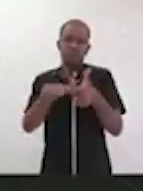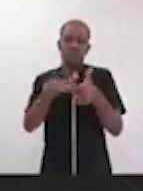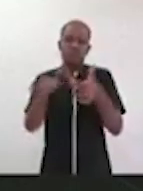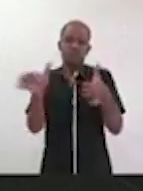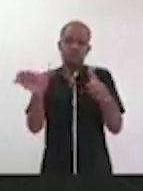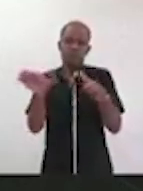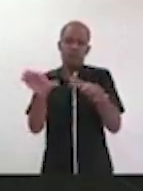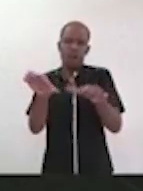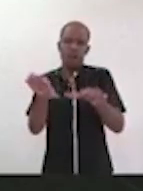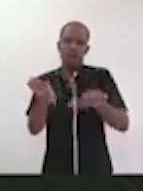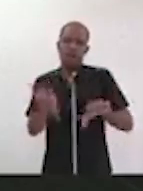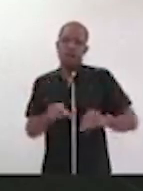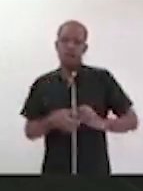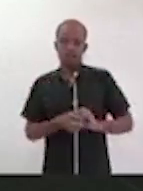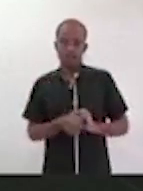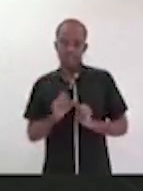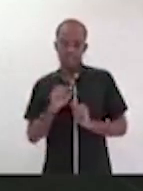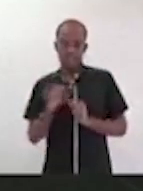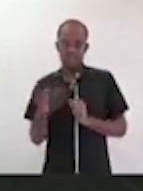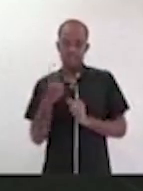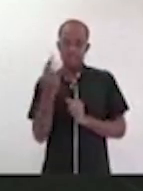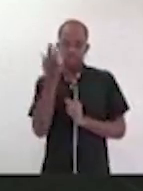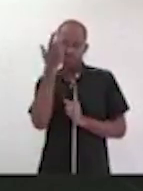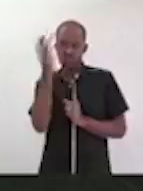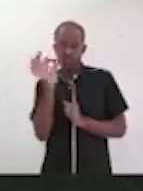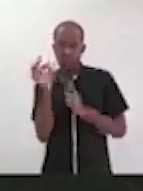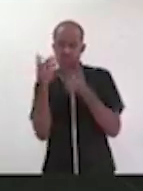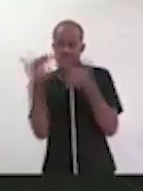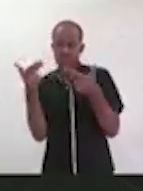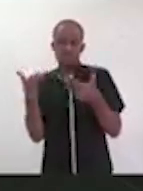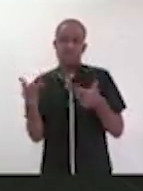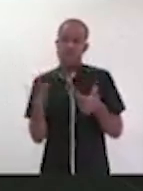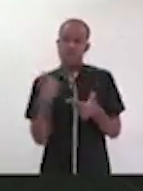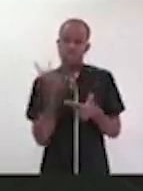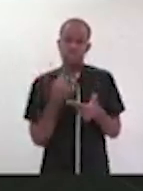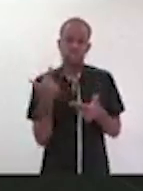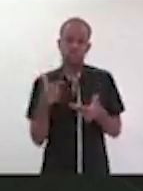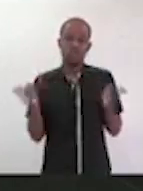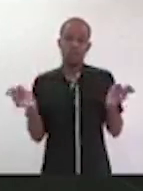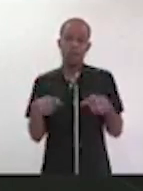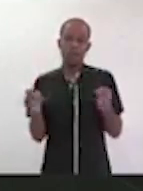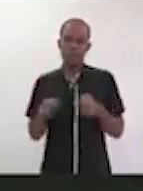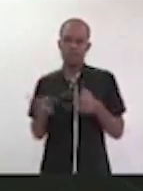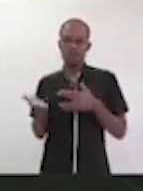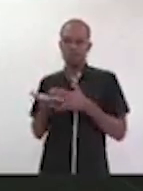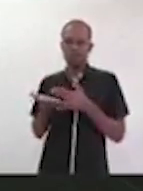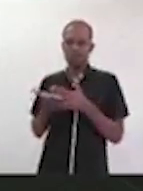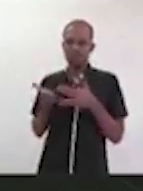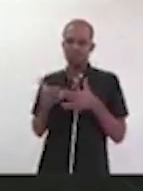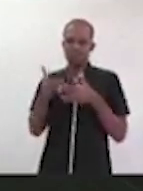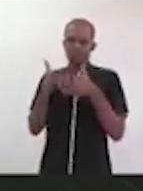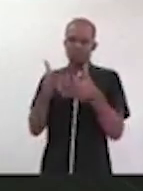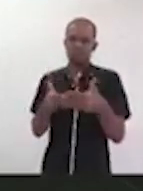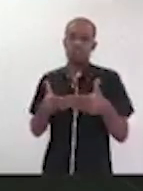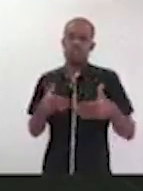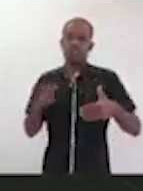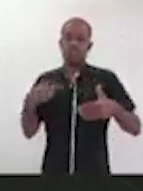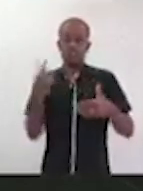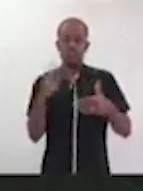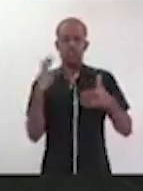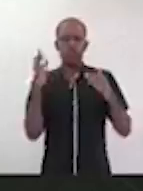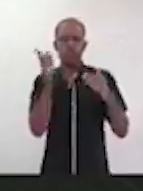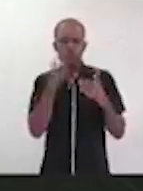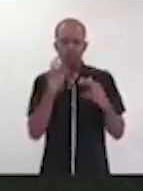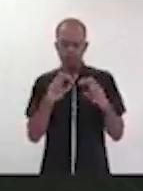soubermos, se nós teremos a capacidade a curto e a médio prazo de sentar numa mesa redonda